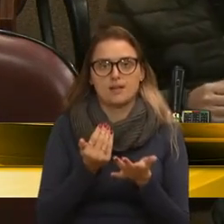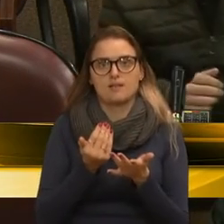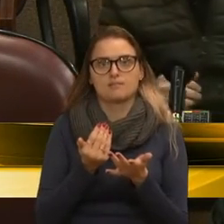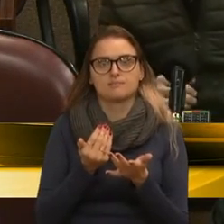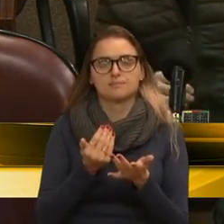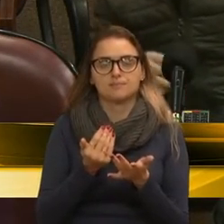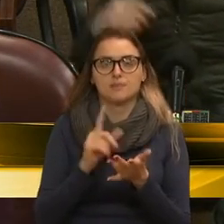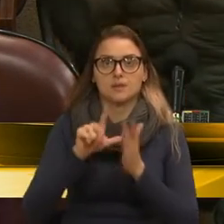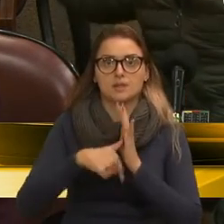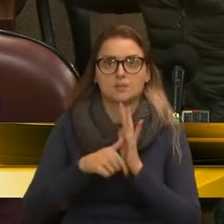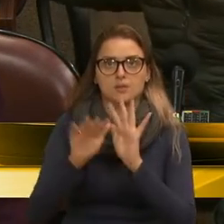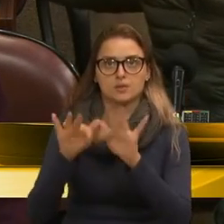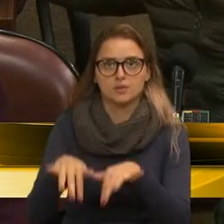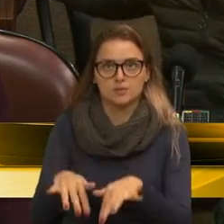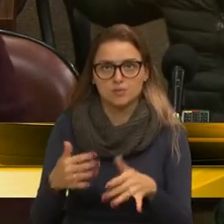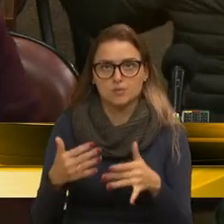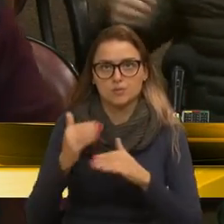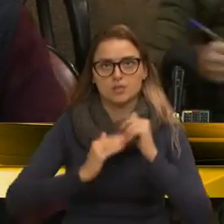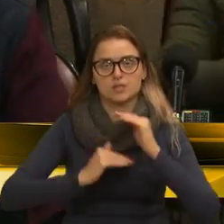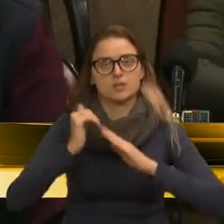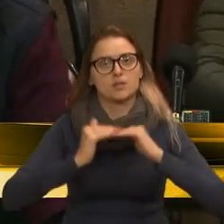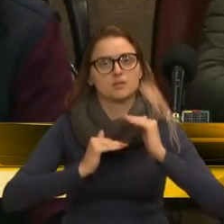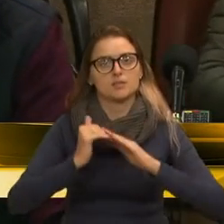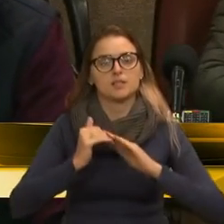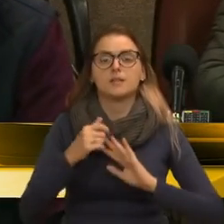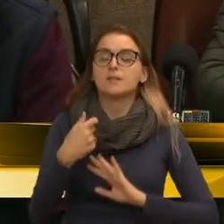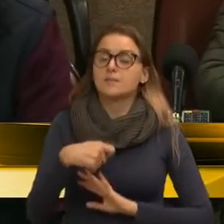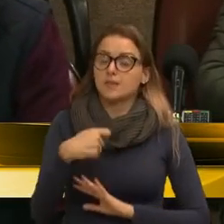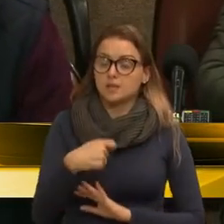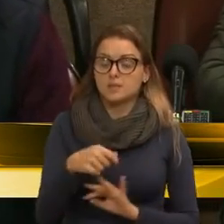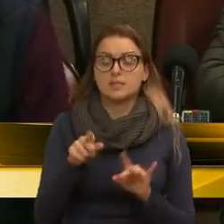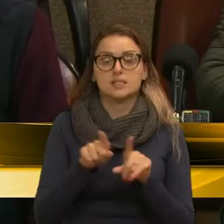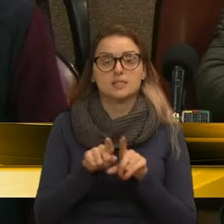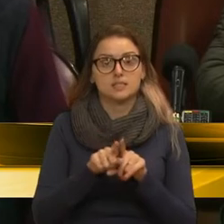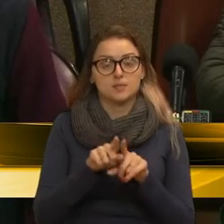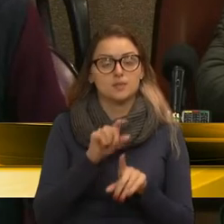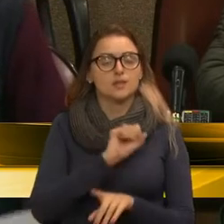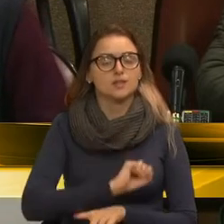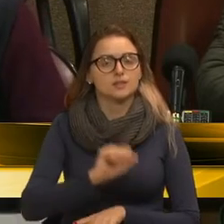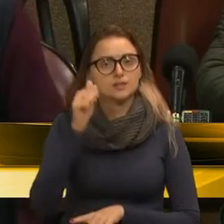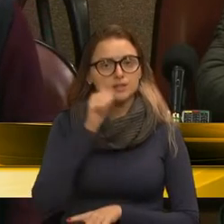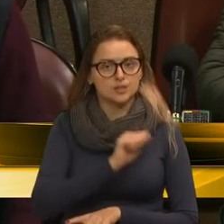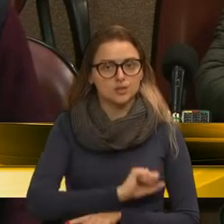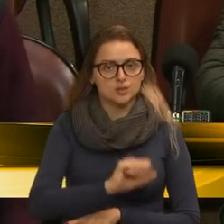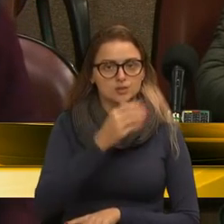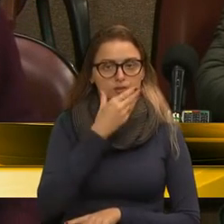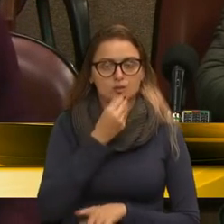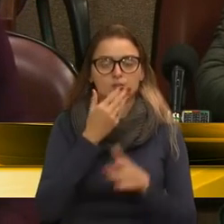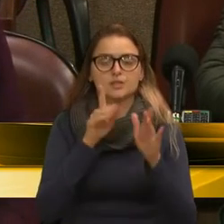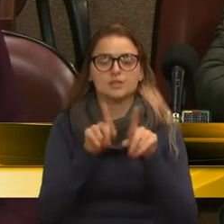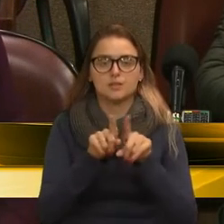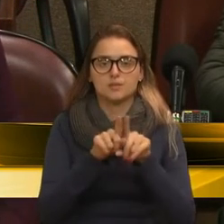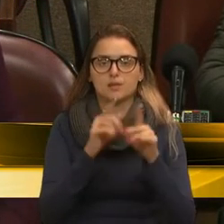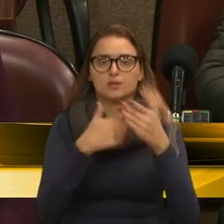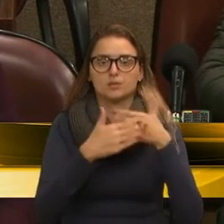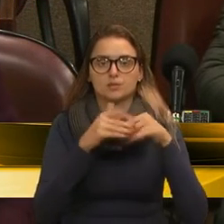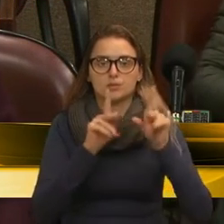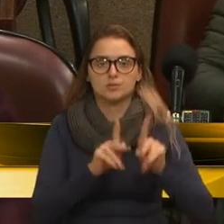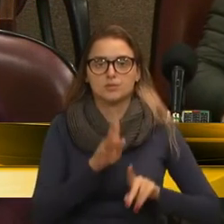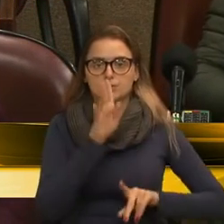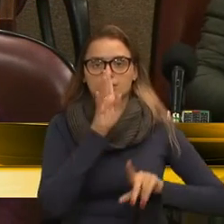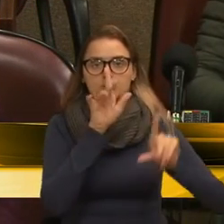destas obras. E precisamos, aqui, senhoras e senhores vereadores e quem nos acompanha pela TV Câmara,